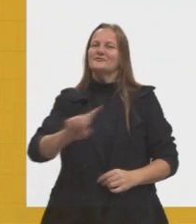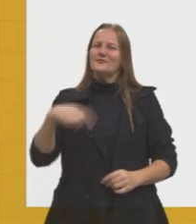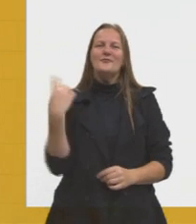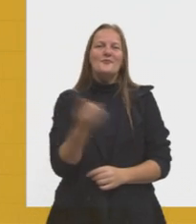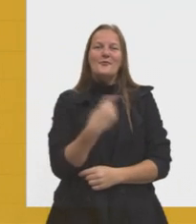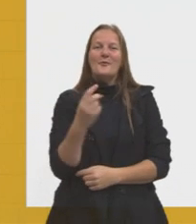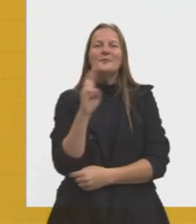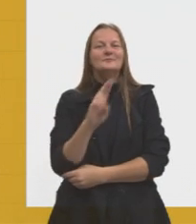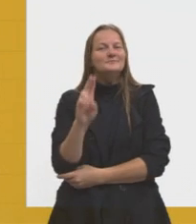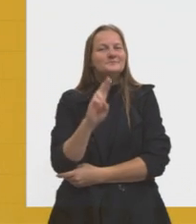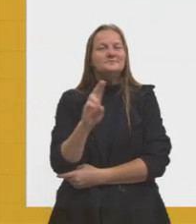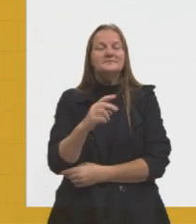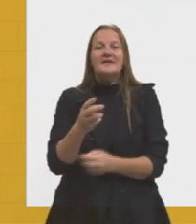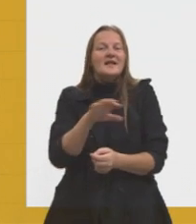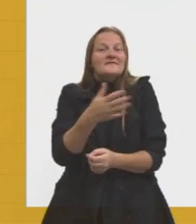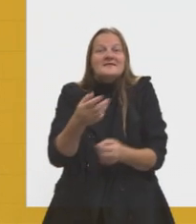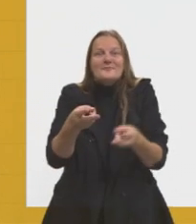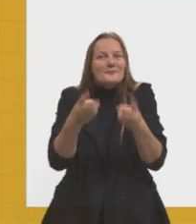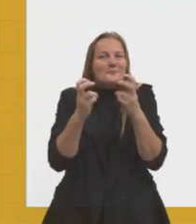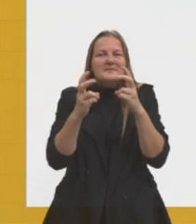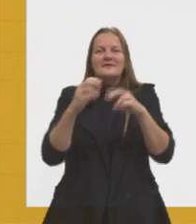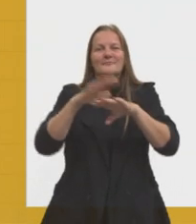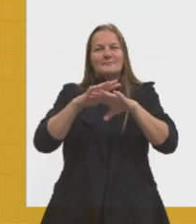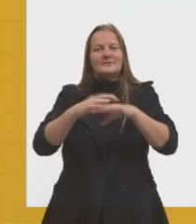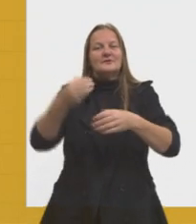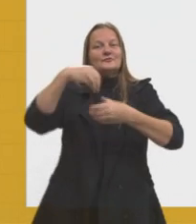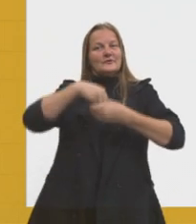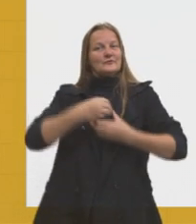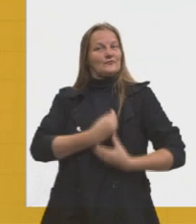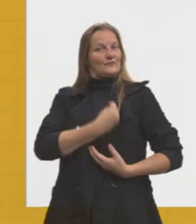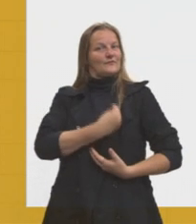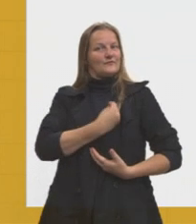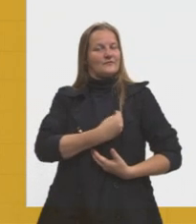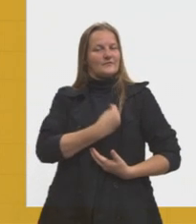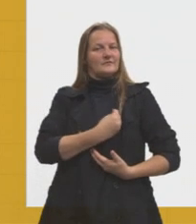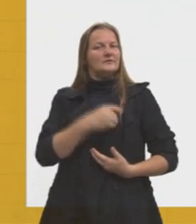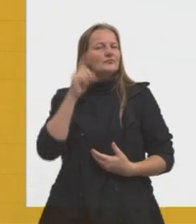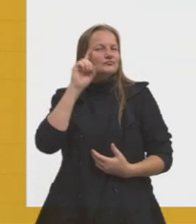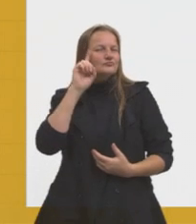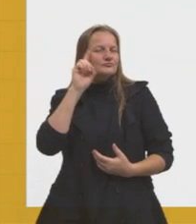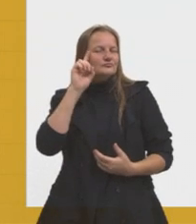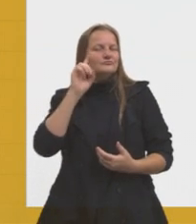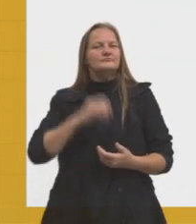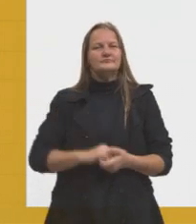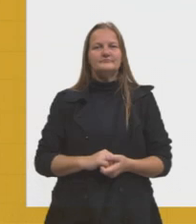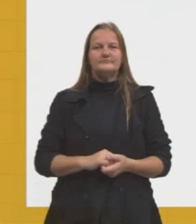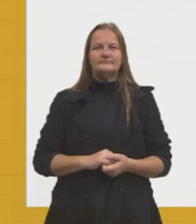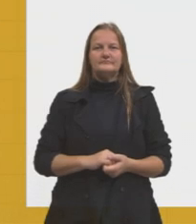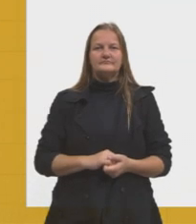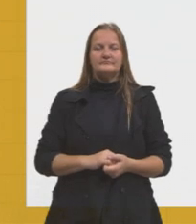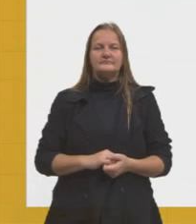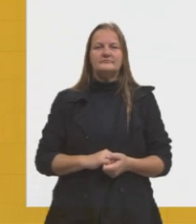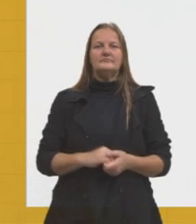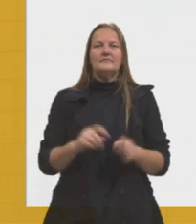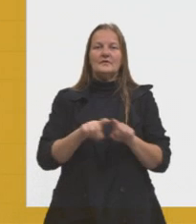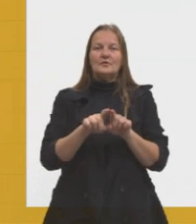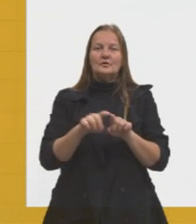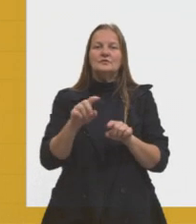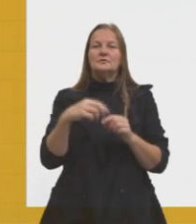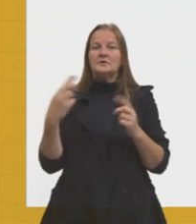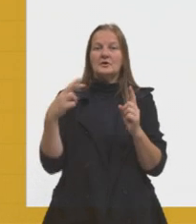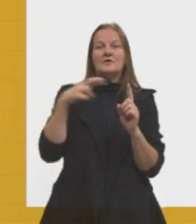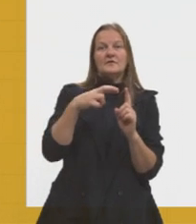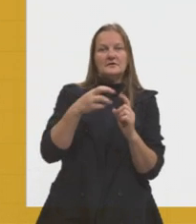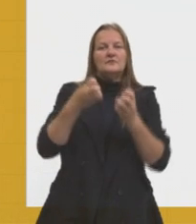que muitas vezes a gente não percebe, e a matemática está justamente associada com o nosso dia a dia, e hoje eu também vou fazer algumas referências